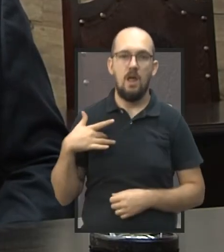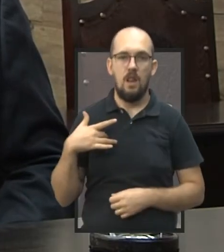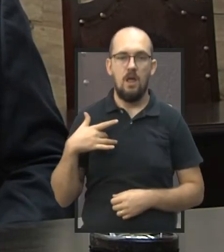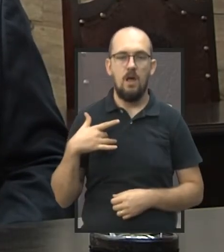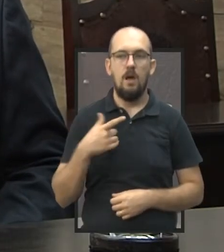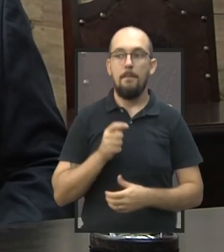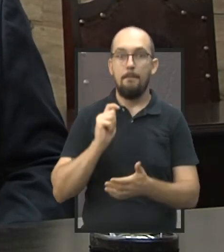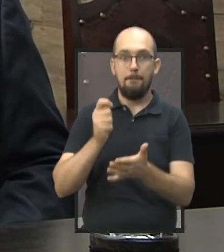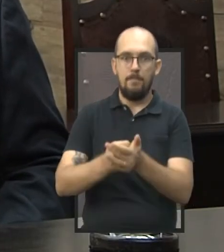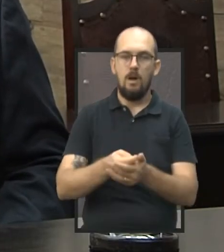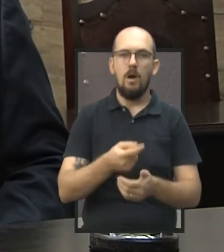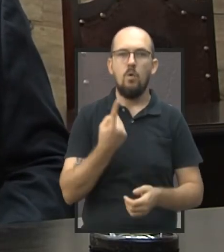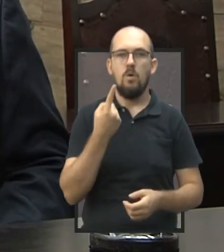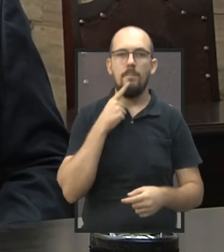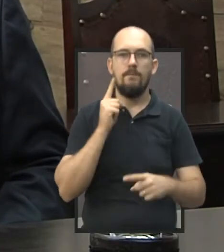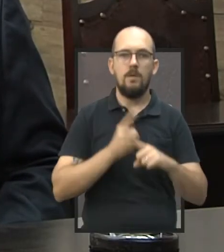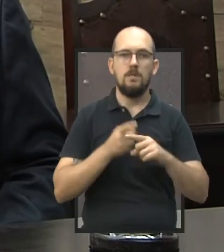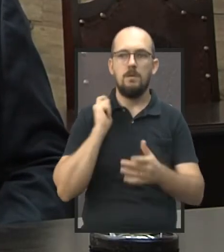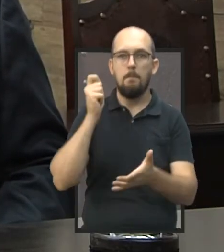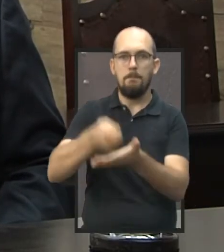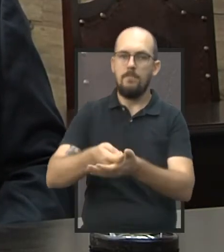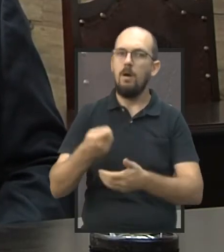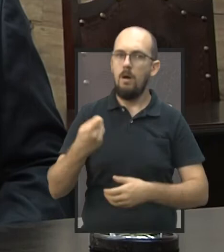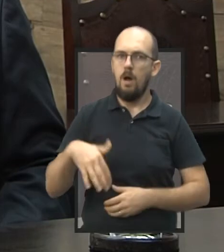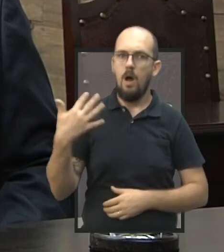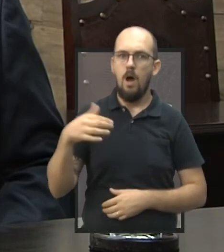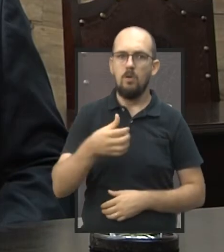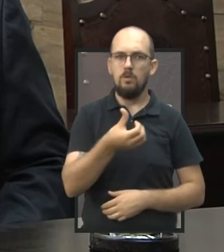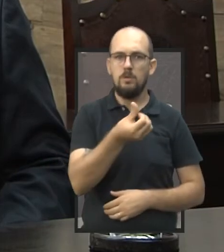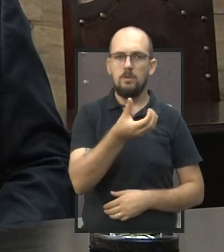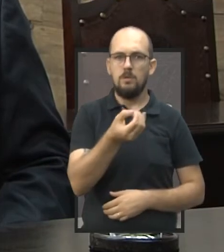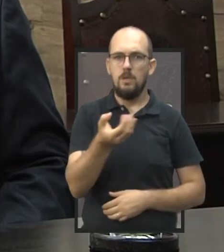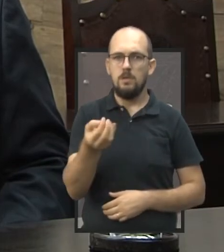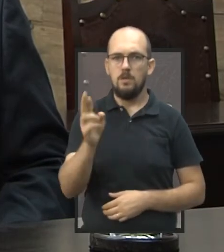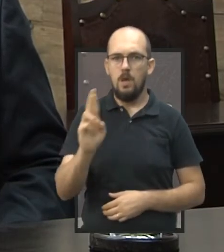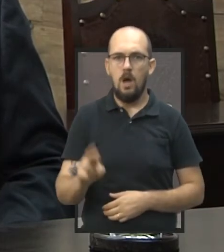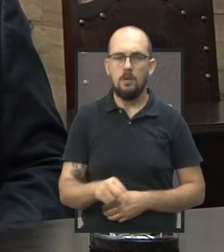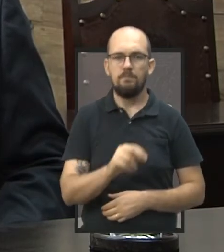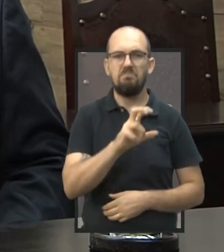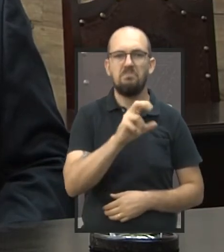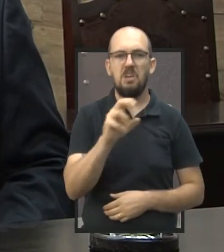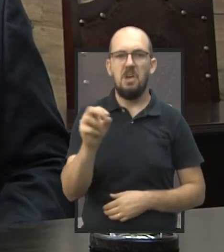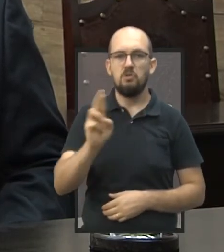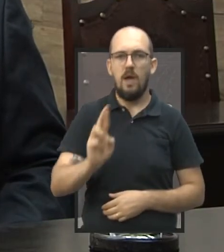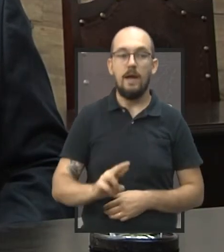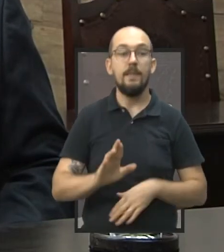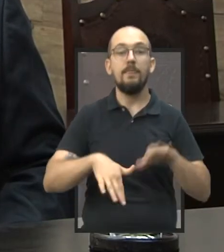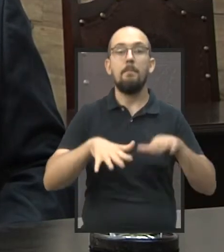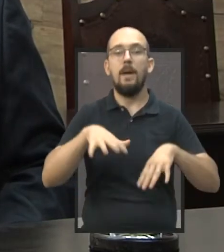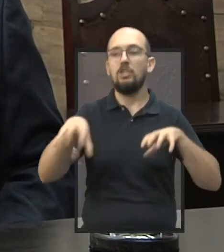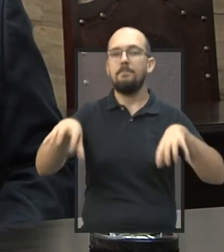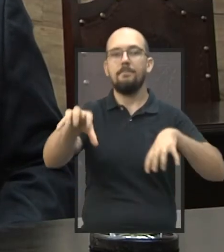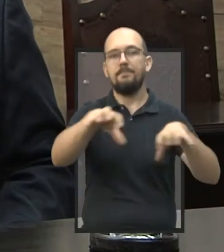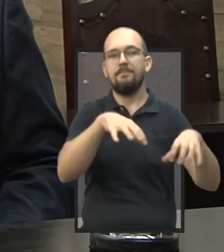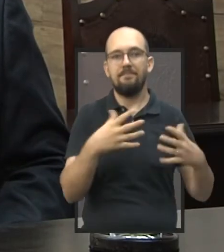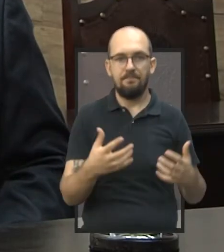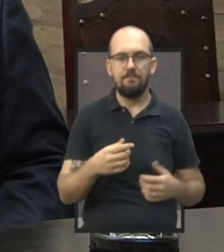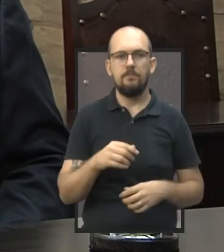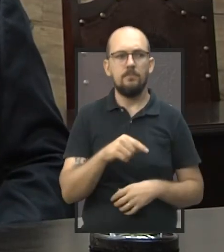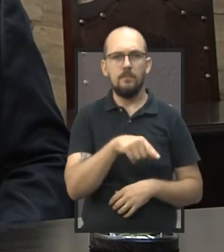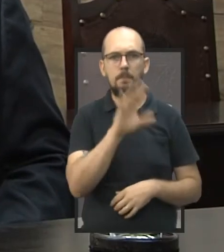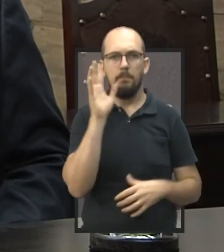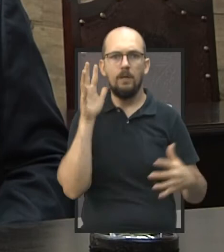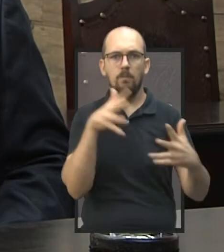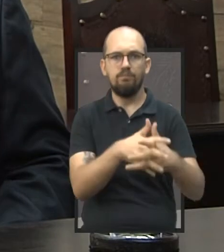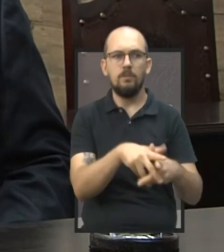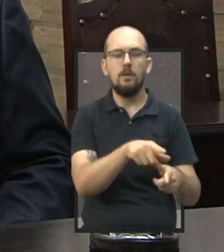uma taxa, hoje no município, uma taxa única e é um valor alto. Alguns pagam 600, 500, depende muito do estabelecimento. Então, os mais